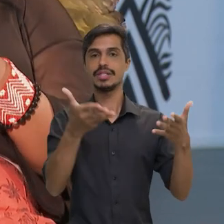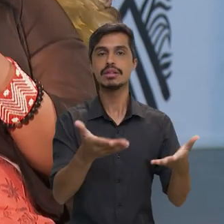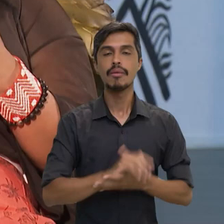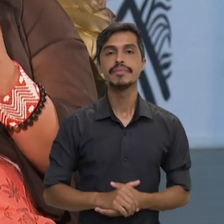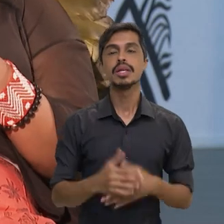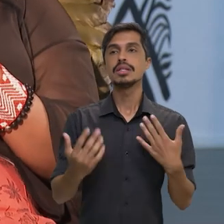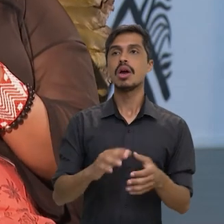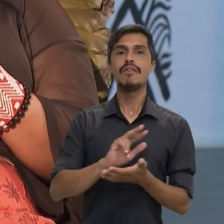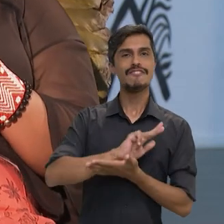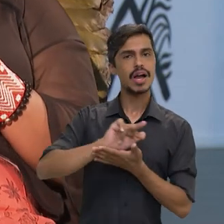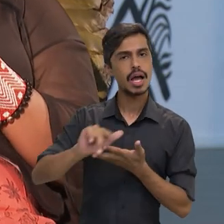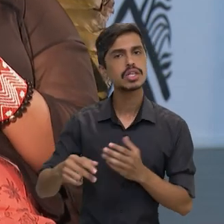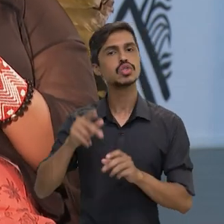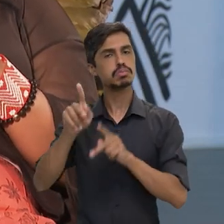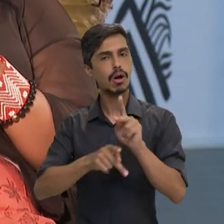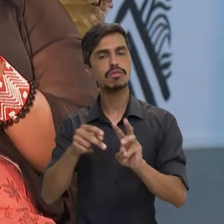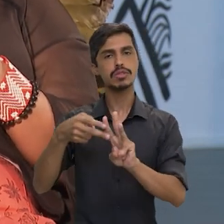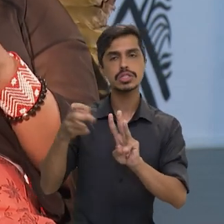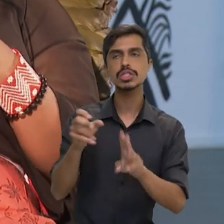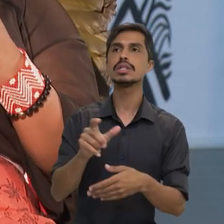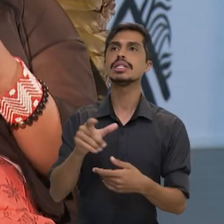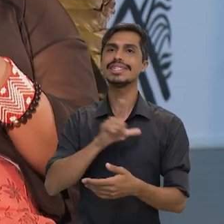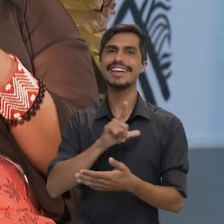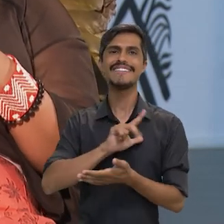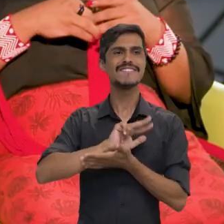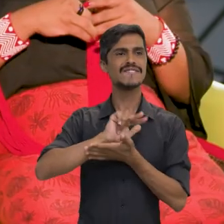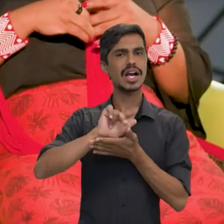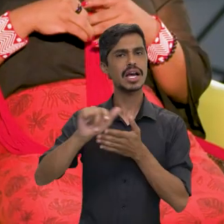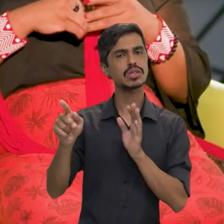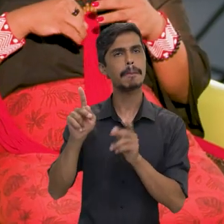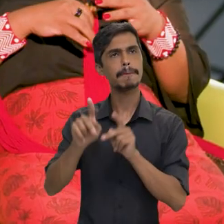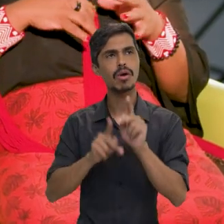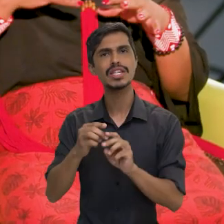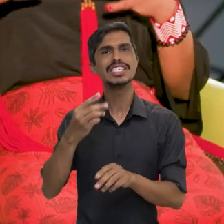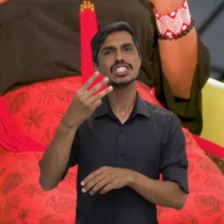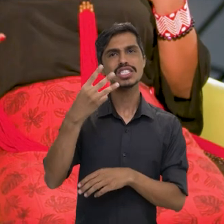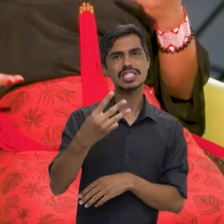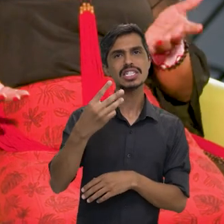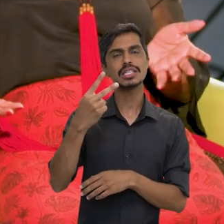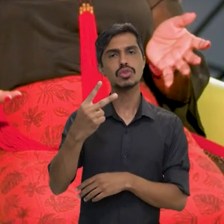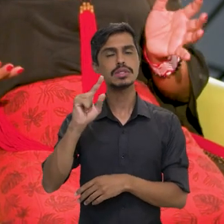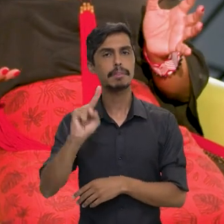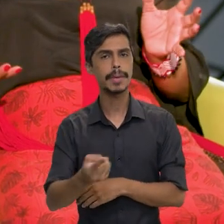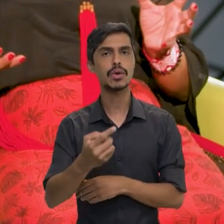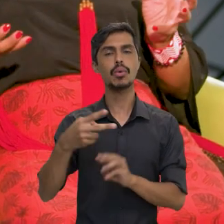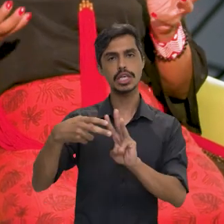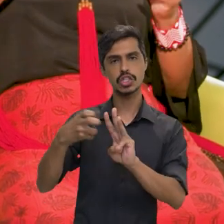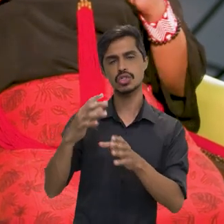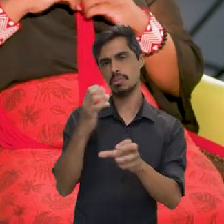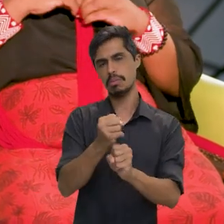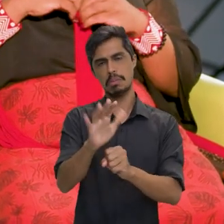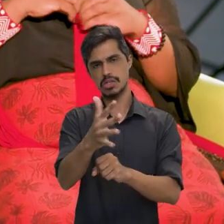Pitereu e a Anomame e tudo, a gente tem uma cerca de... uma população de 32 mil indígenas, em média.